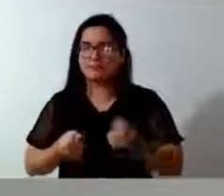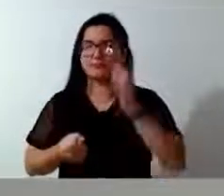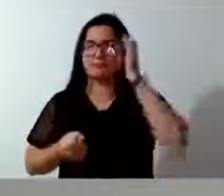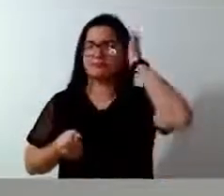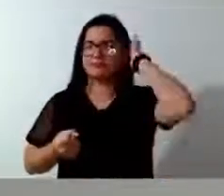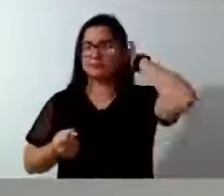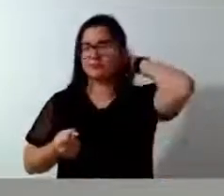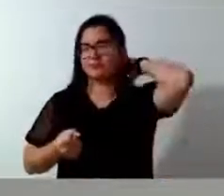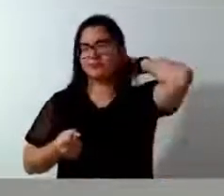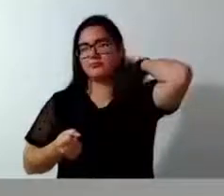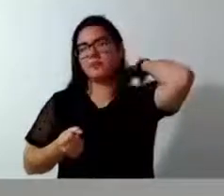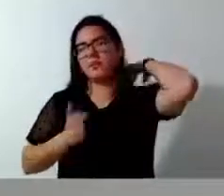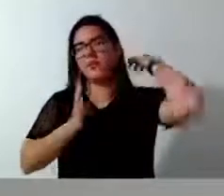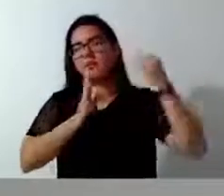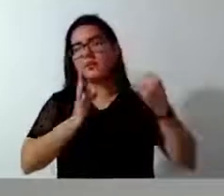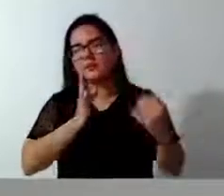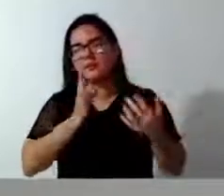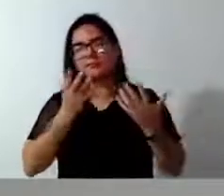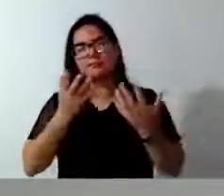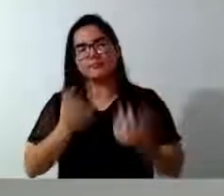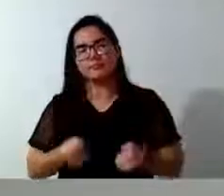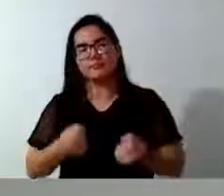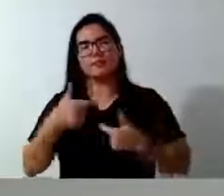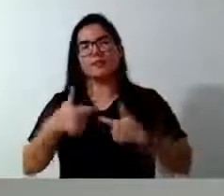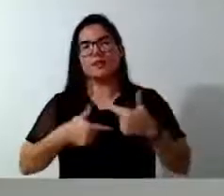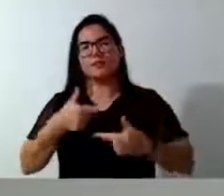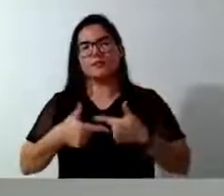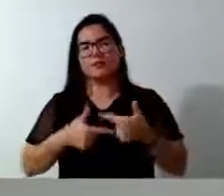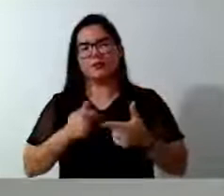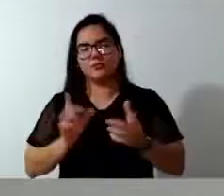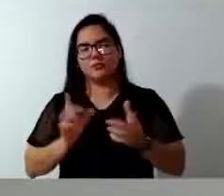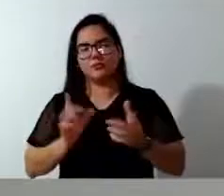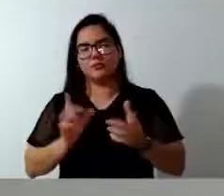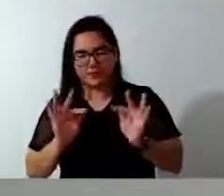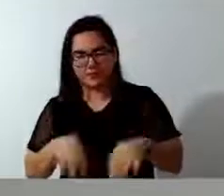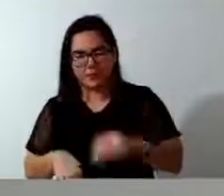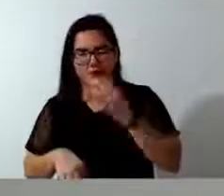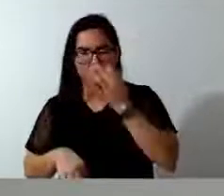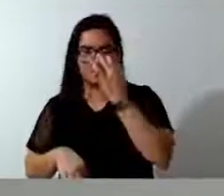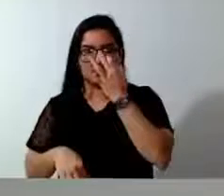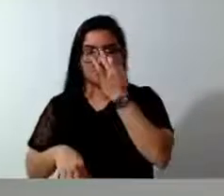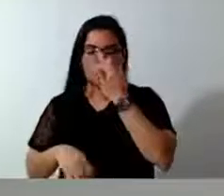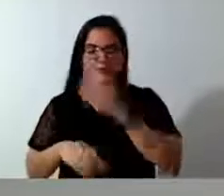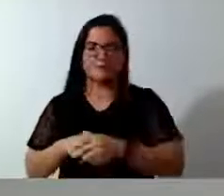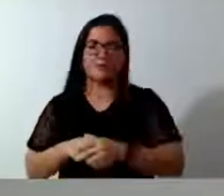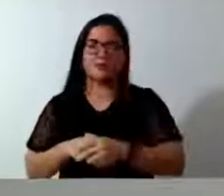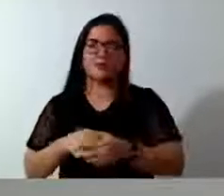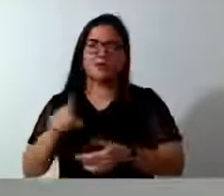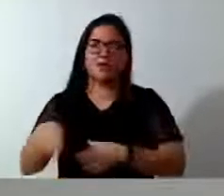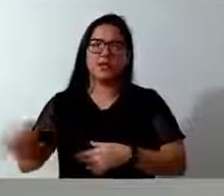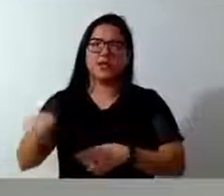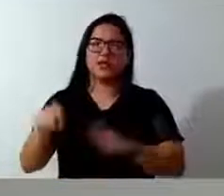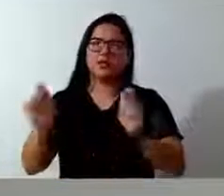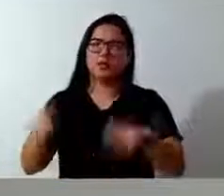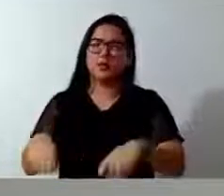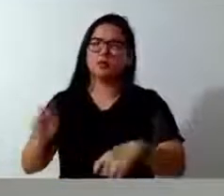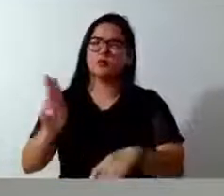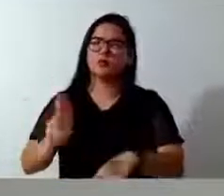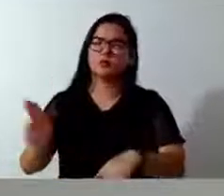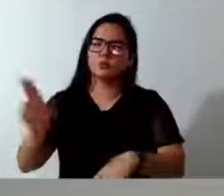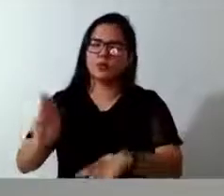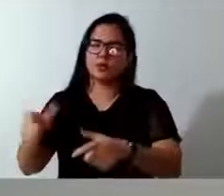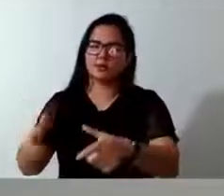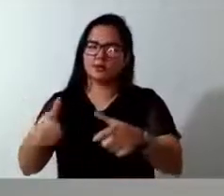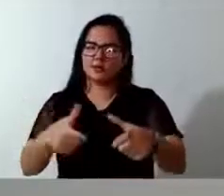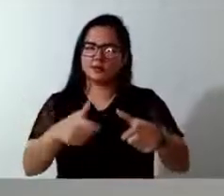reconhecer o seu trabalho... Só para finalizar, presidente. E que eles possam utilizar os espaços públicos do município